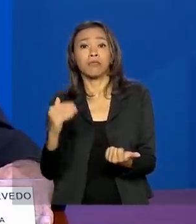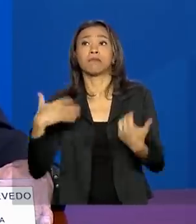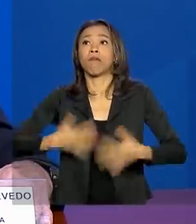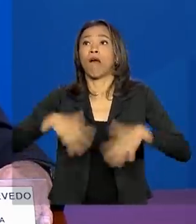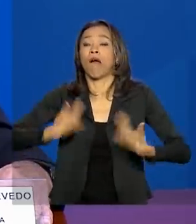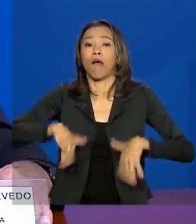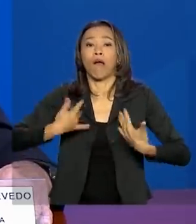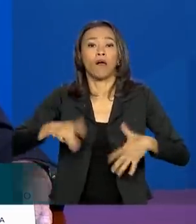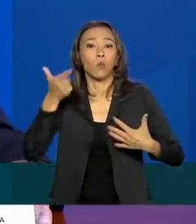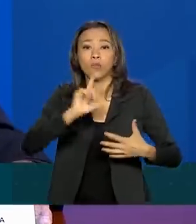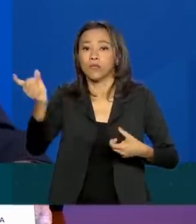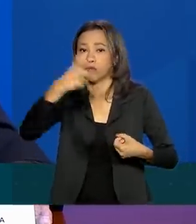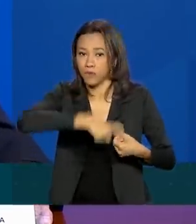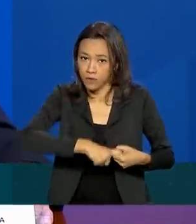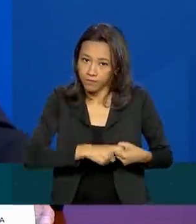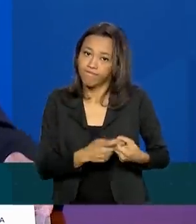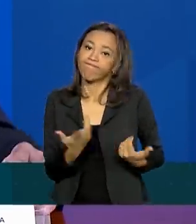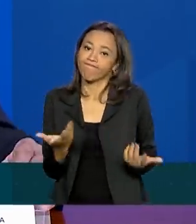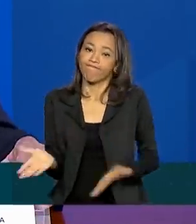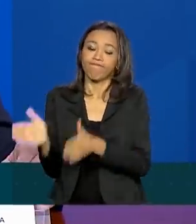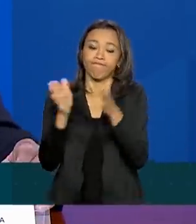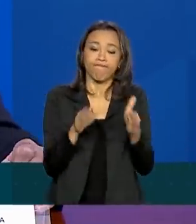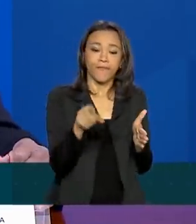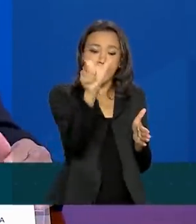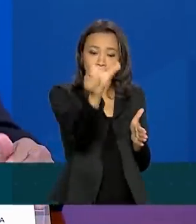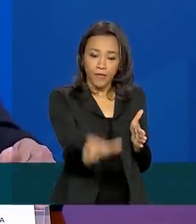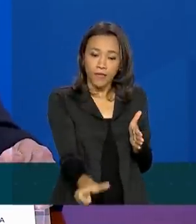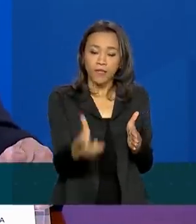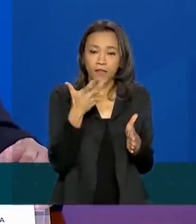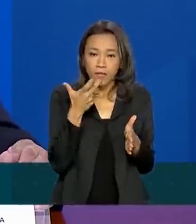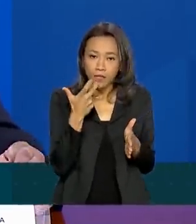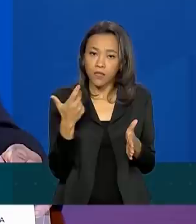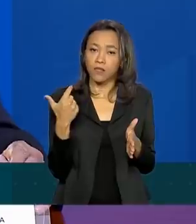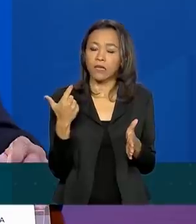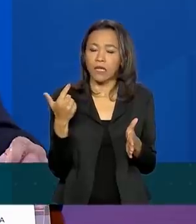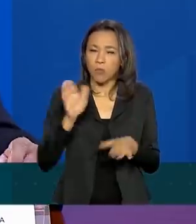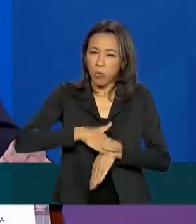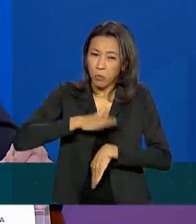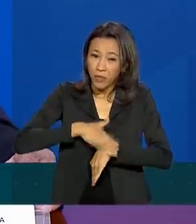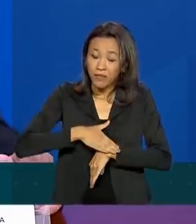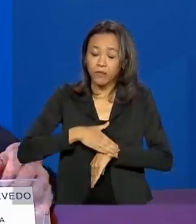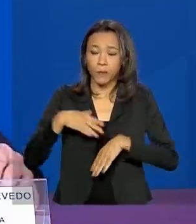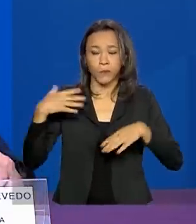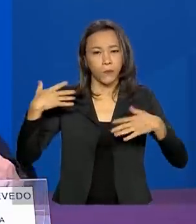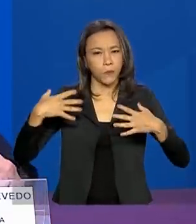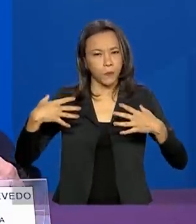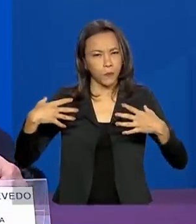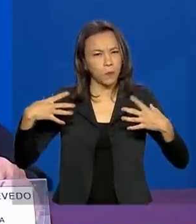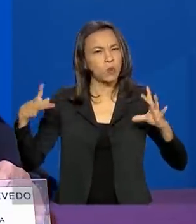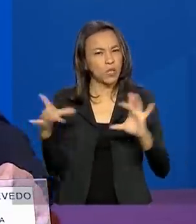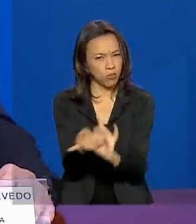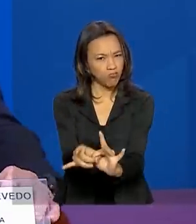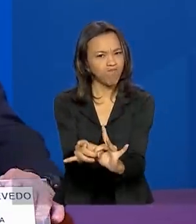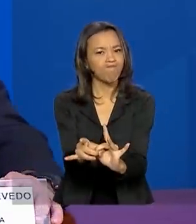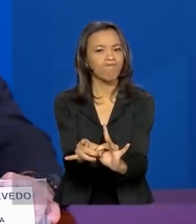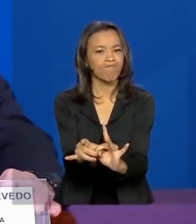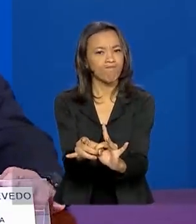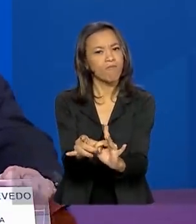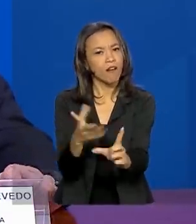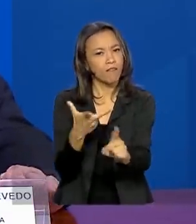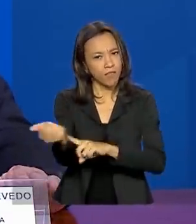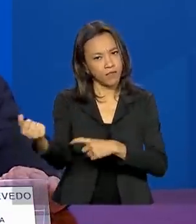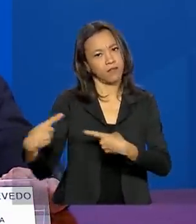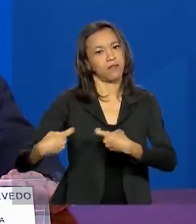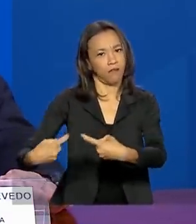evolução do vírus, um momento de extrema união para vencer essa guerra aqui e as Forças